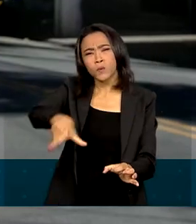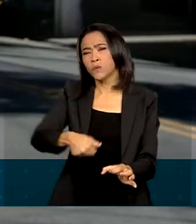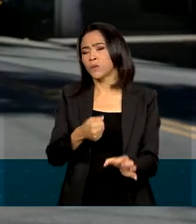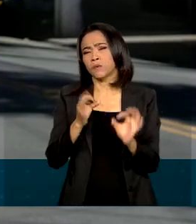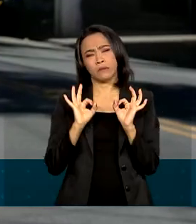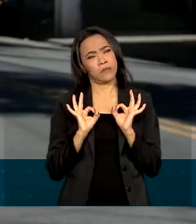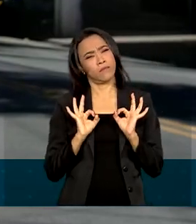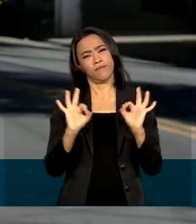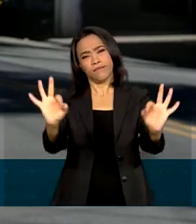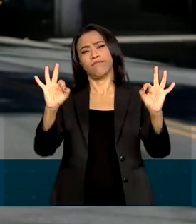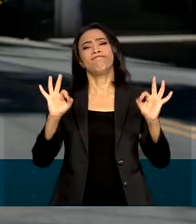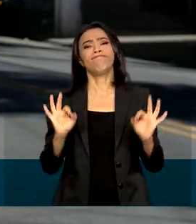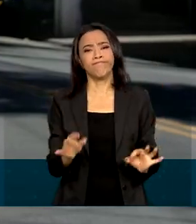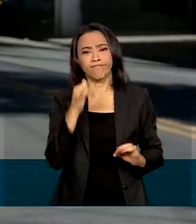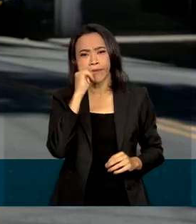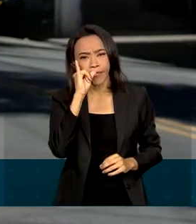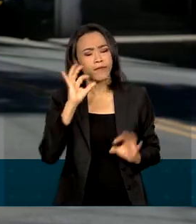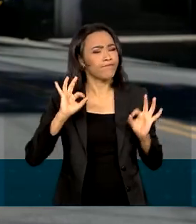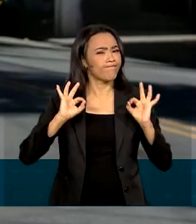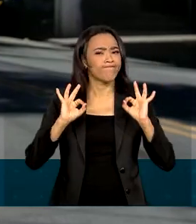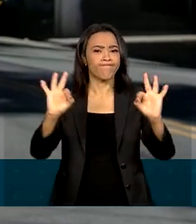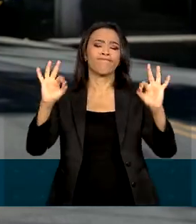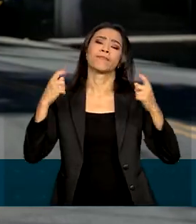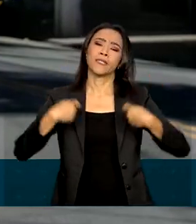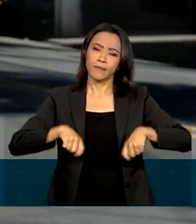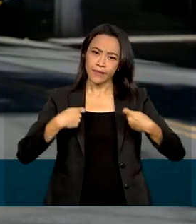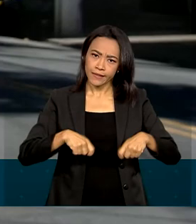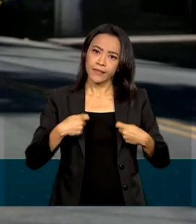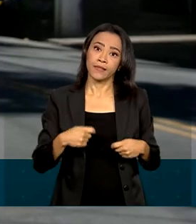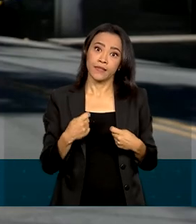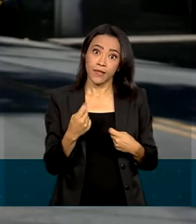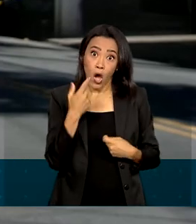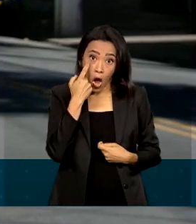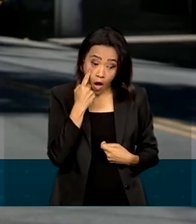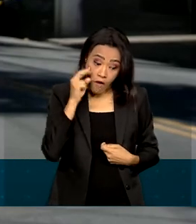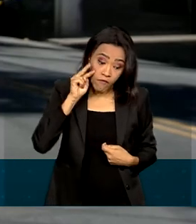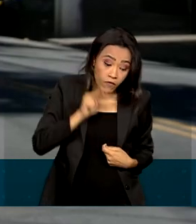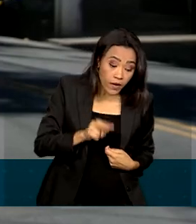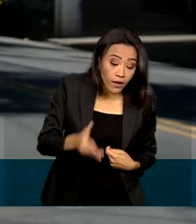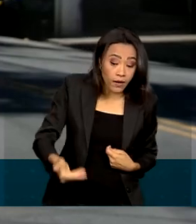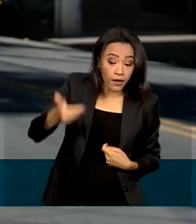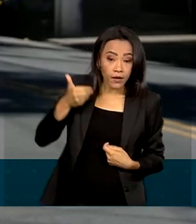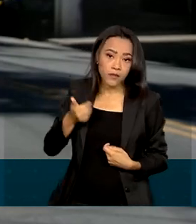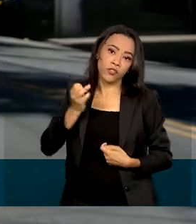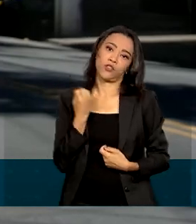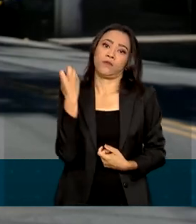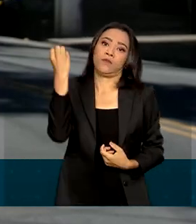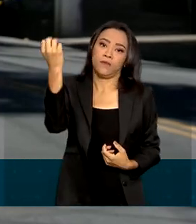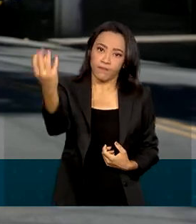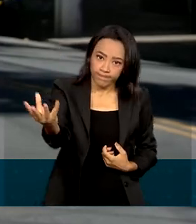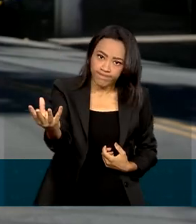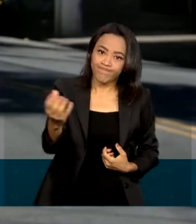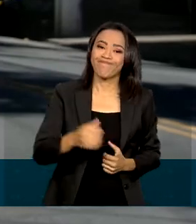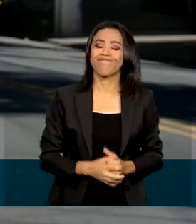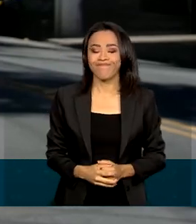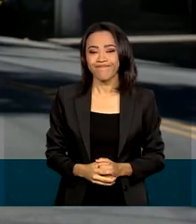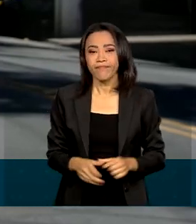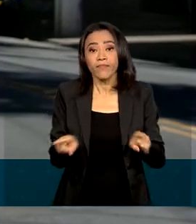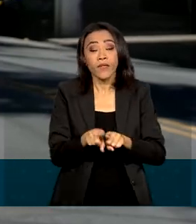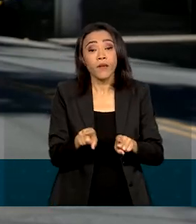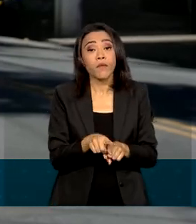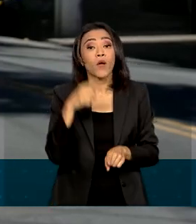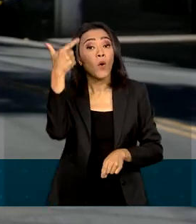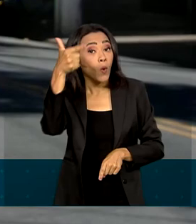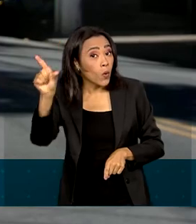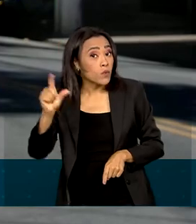-brisa e bateria são também alguns itens que precisam ser checados antes de pegar a rodovia. Além disso, a